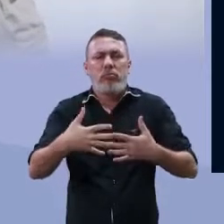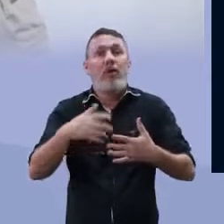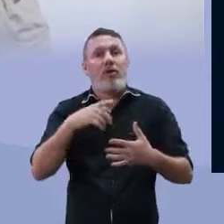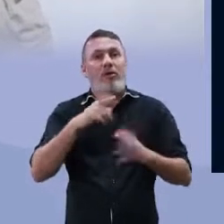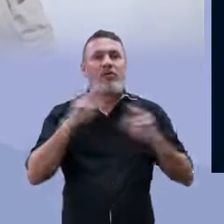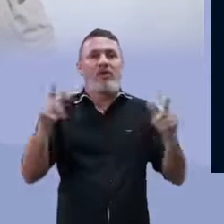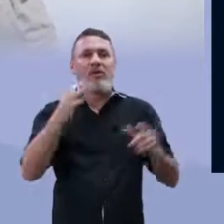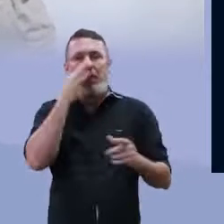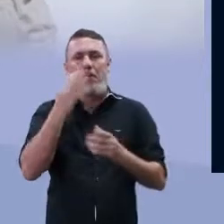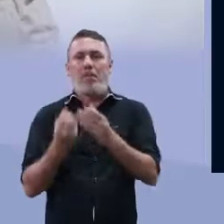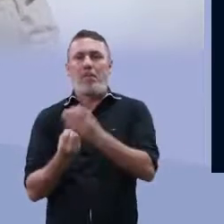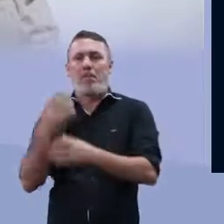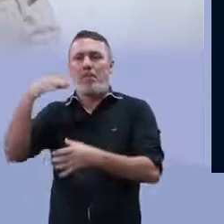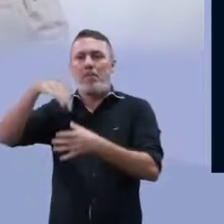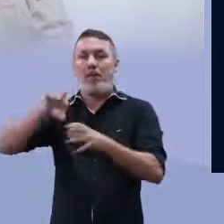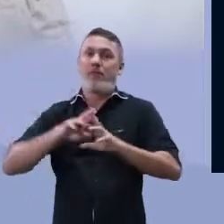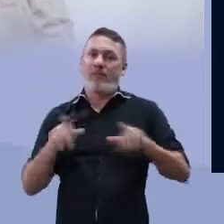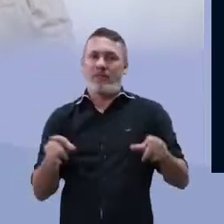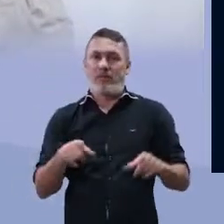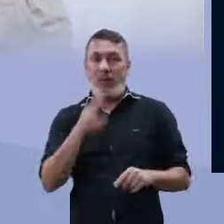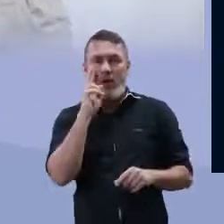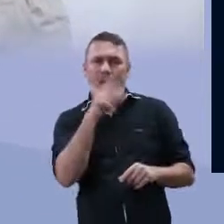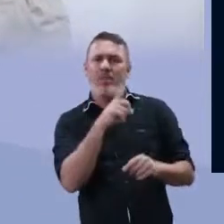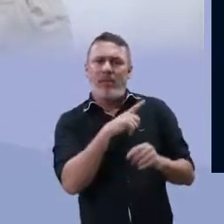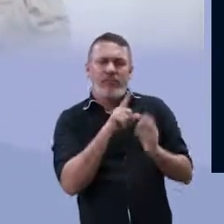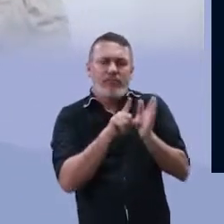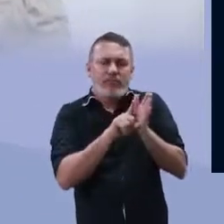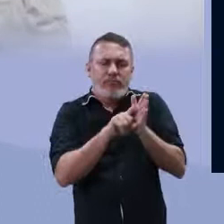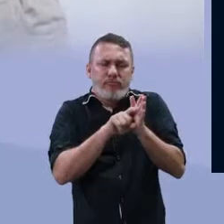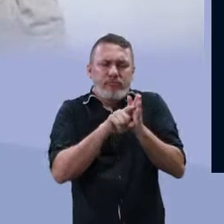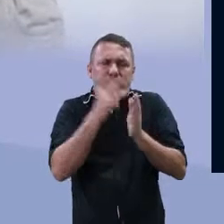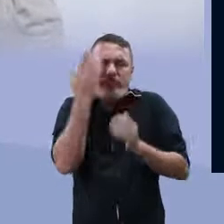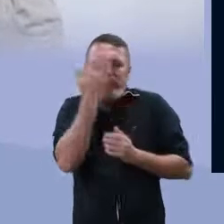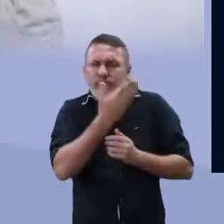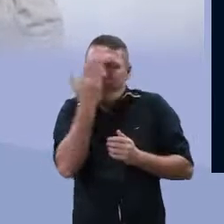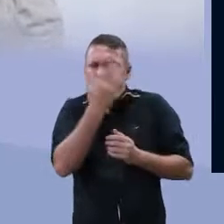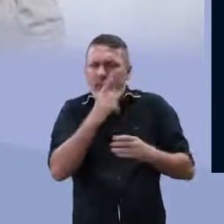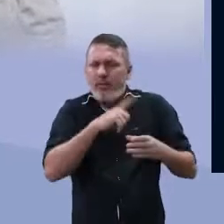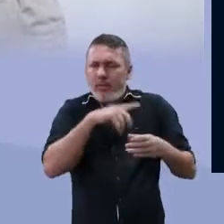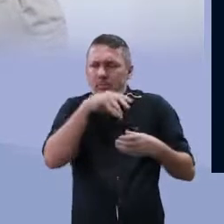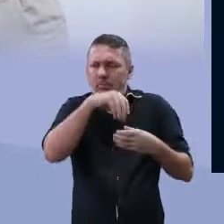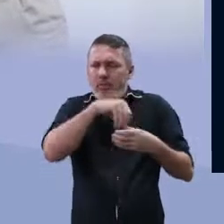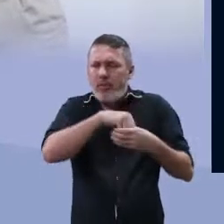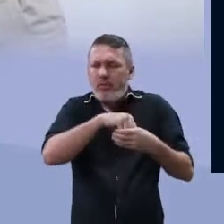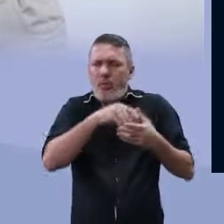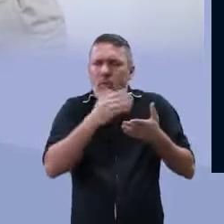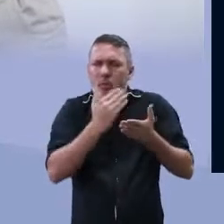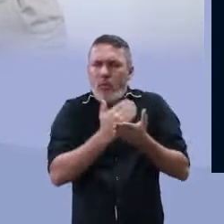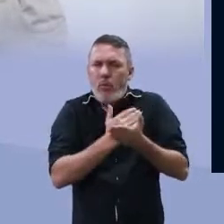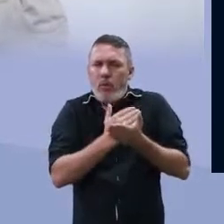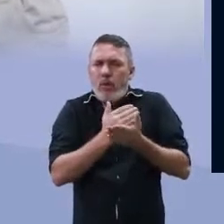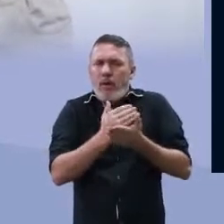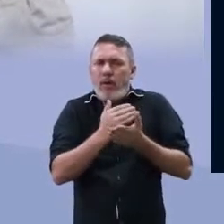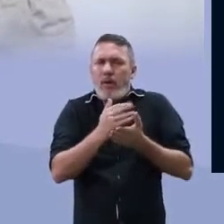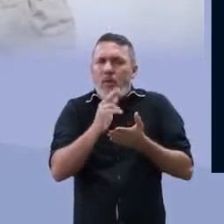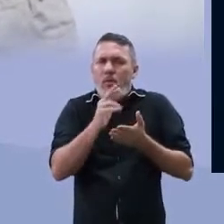Essa é uma das diferenças delas em relação às plantas. Elas ainda têm o embrião ali junto à porção